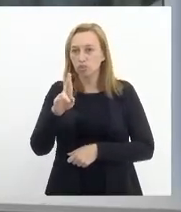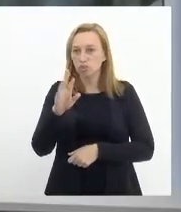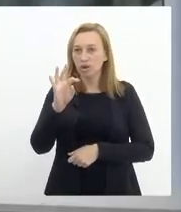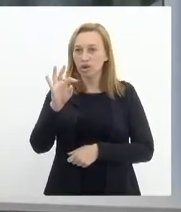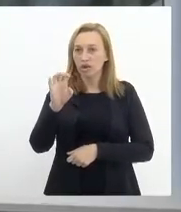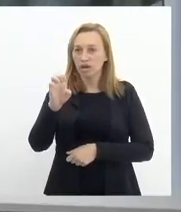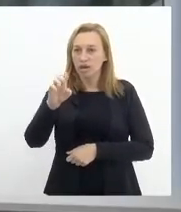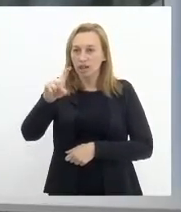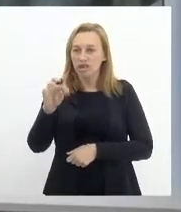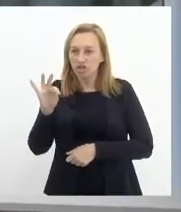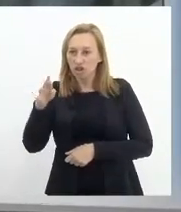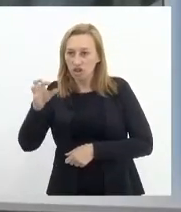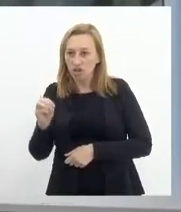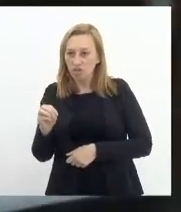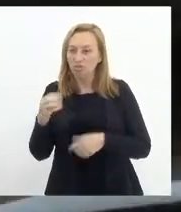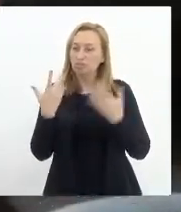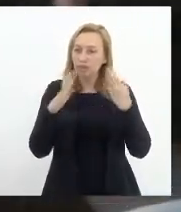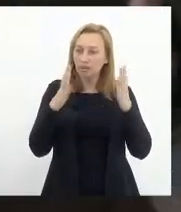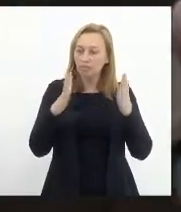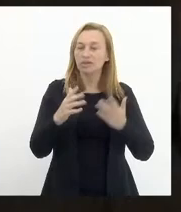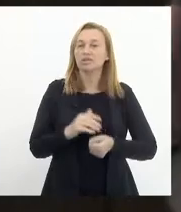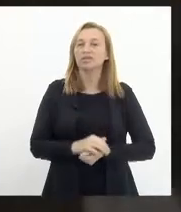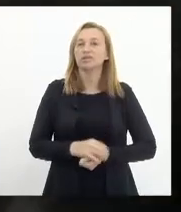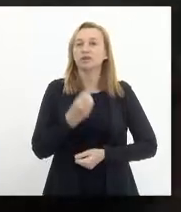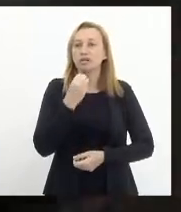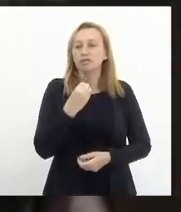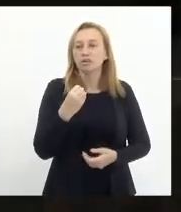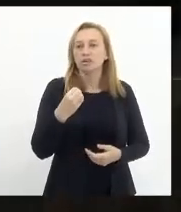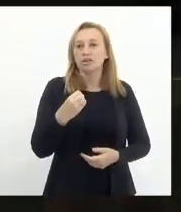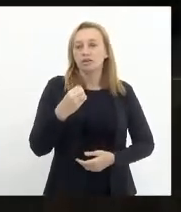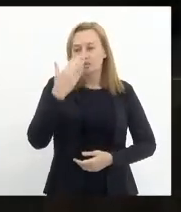vocês e que bom conseguirmos aprová-la hoje. Obrigado, presidente.